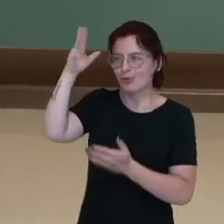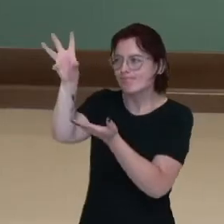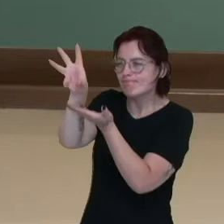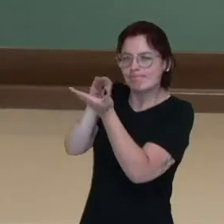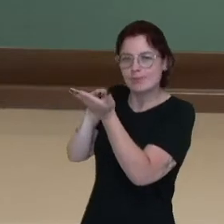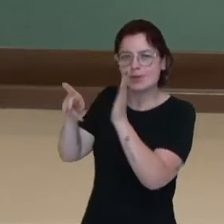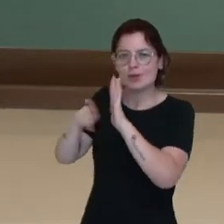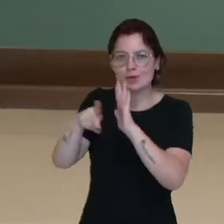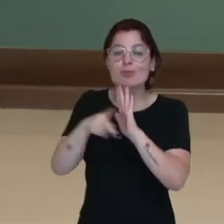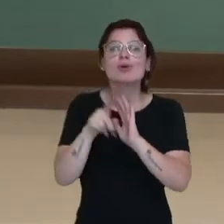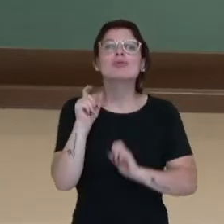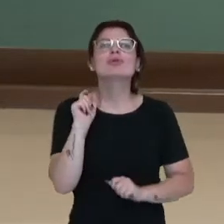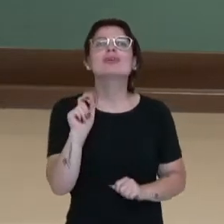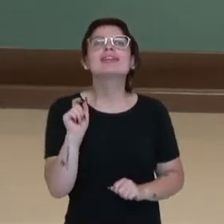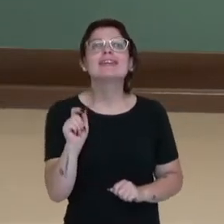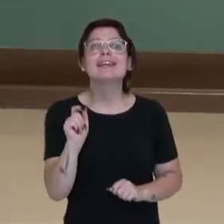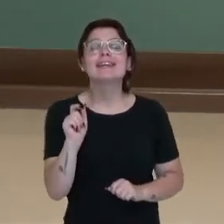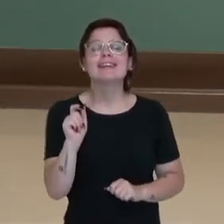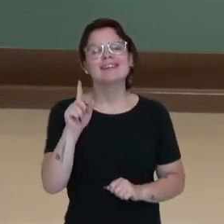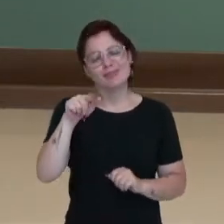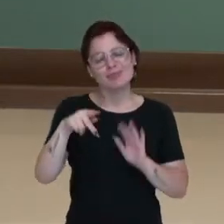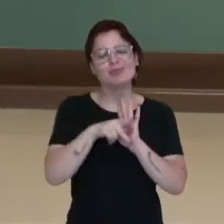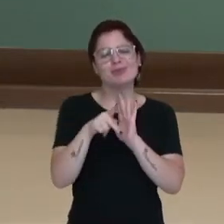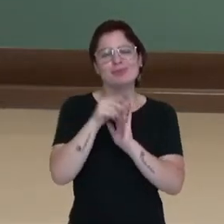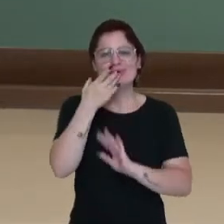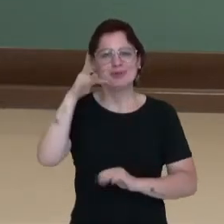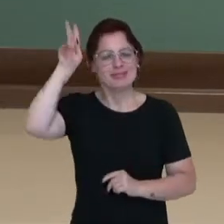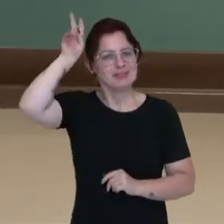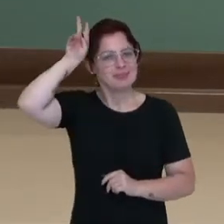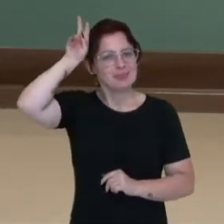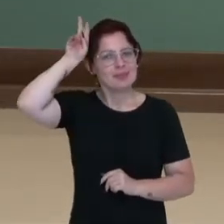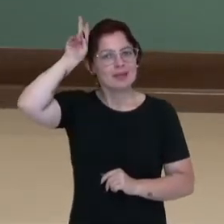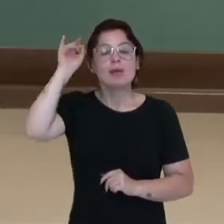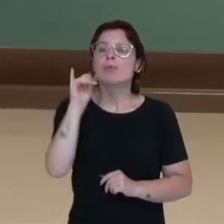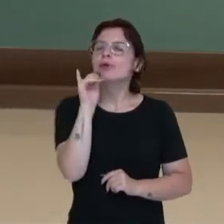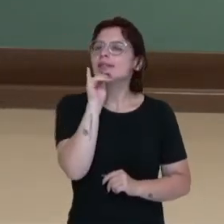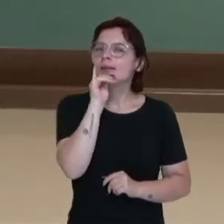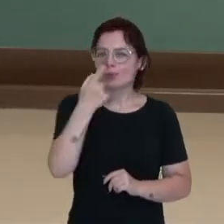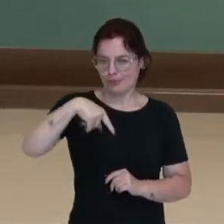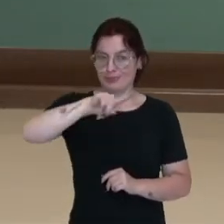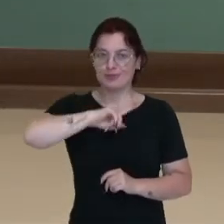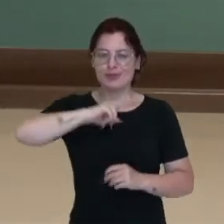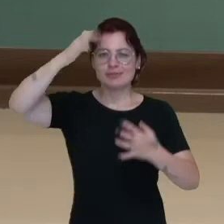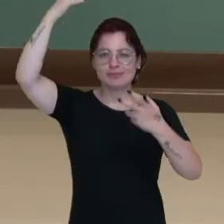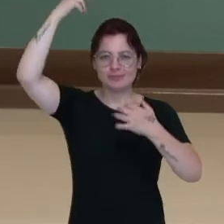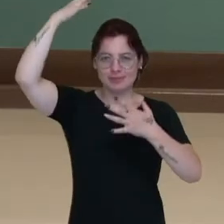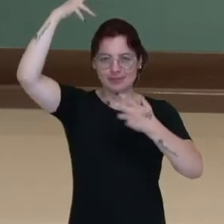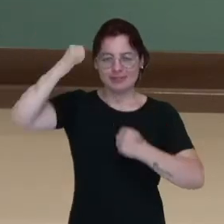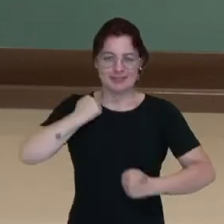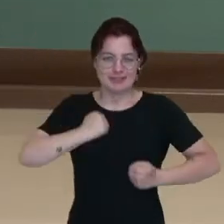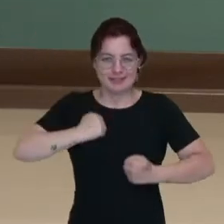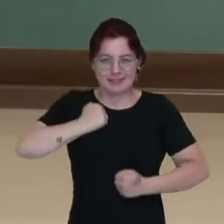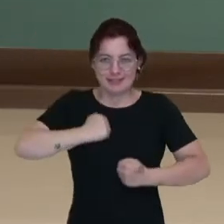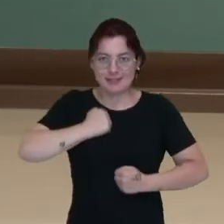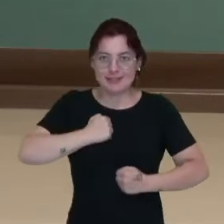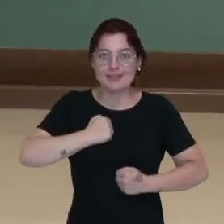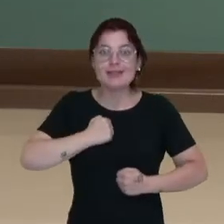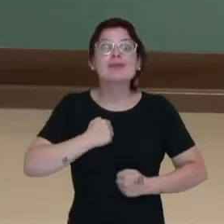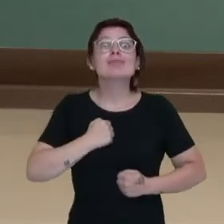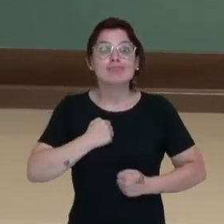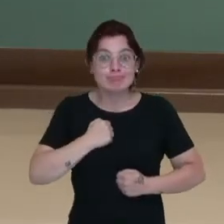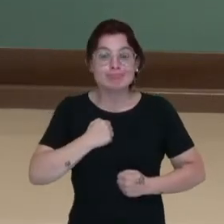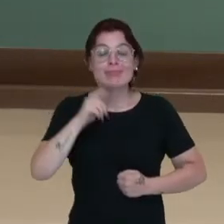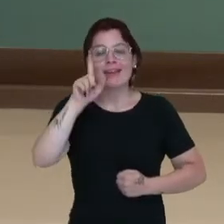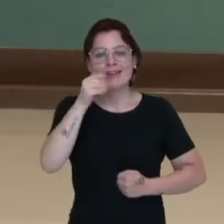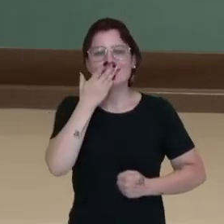o banho diário. Isso, o banho diário é uma herança indígena, né, o europeu, nosso colonizador, não tinha esse